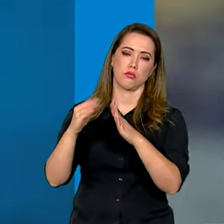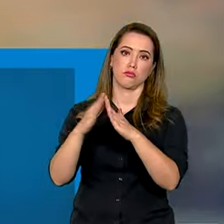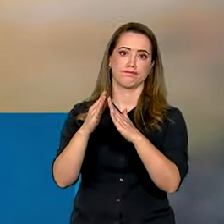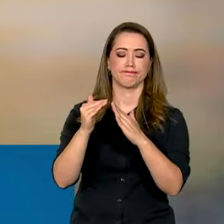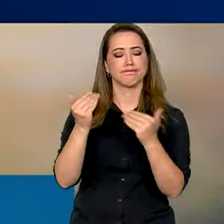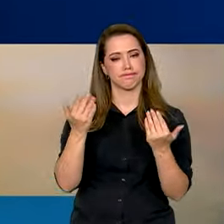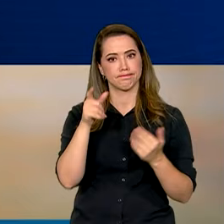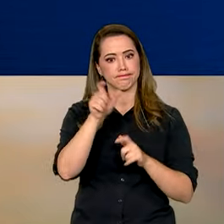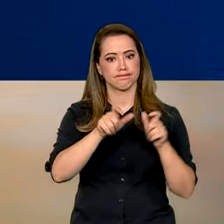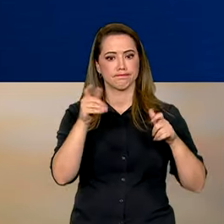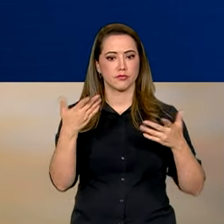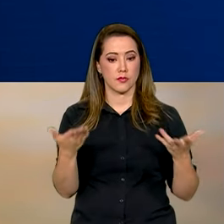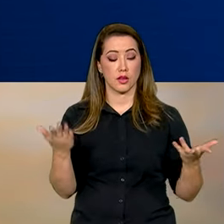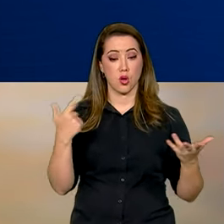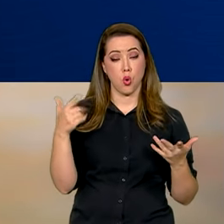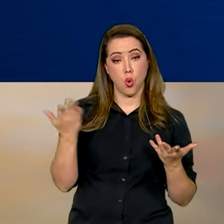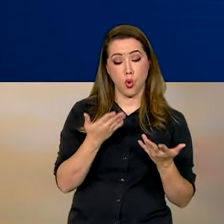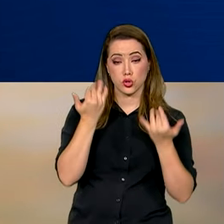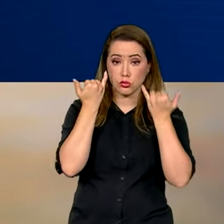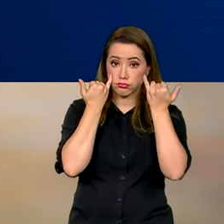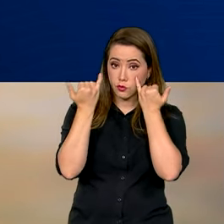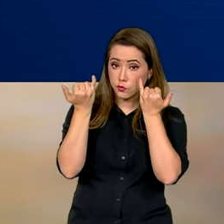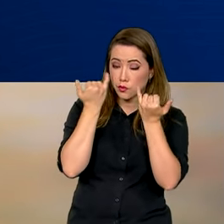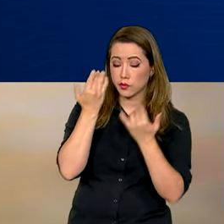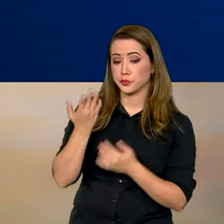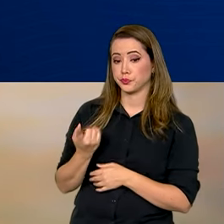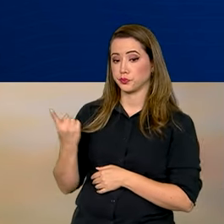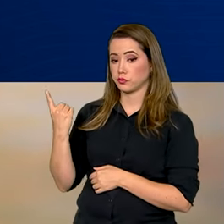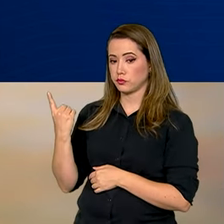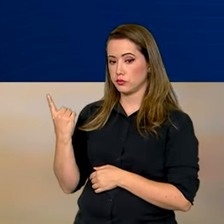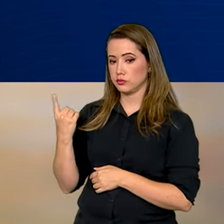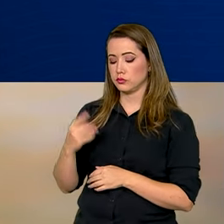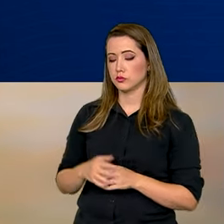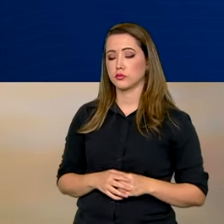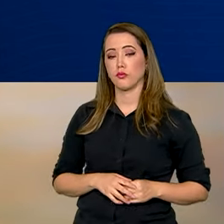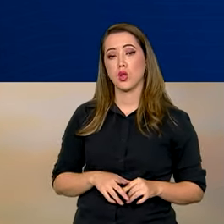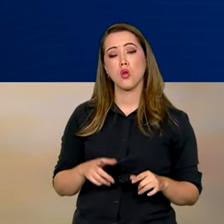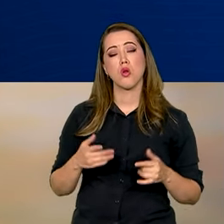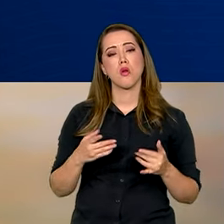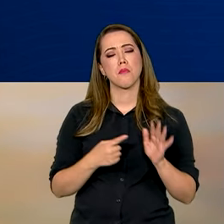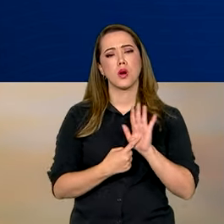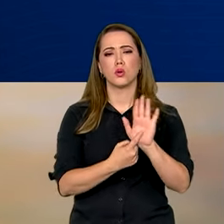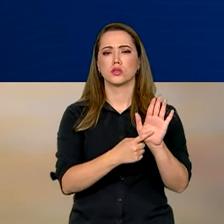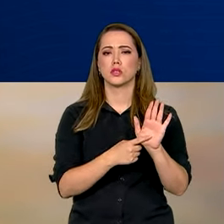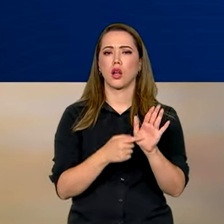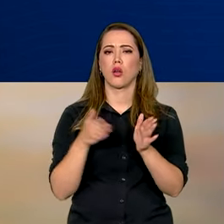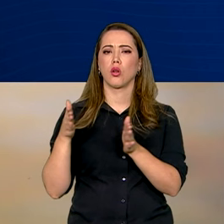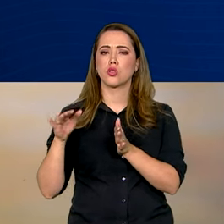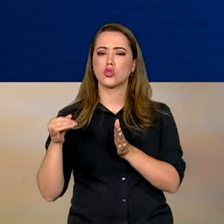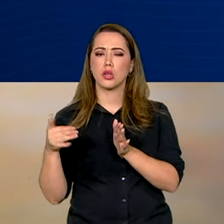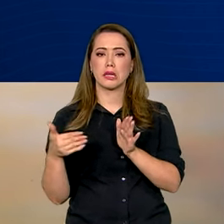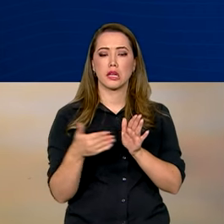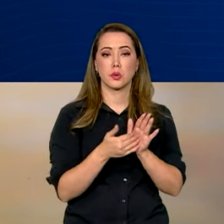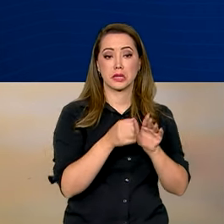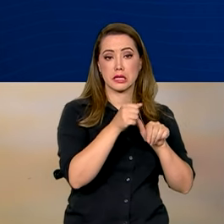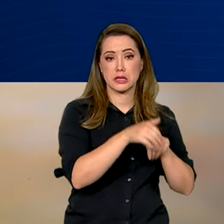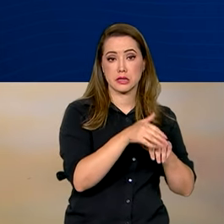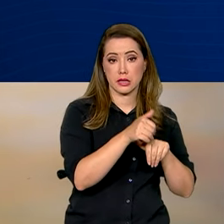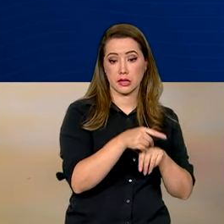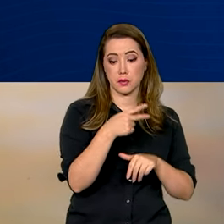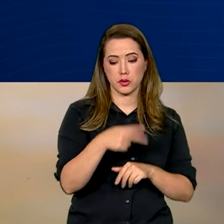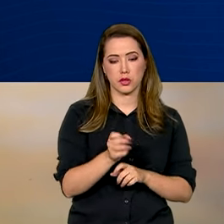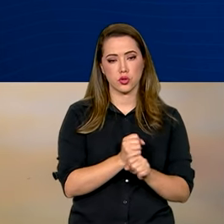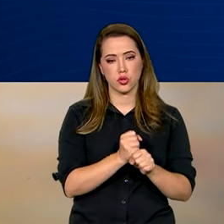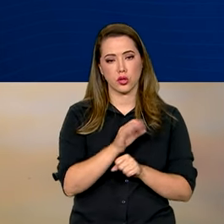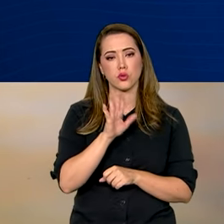Dados apresentados hoje pela Auditoria Fiscal do Trabalho mostram que de janeiro a setembro deste ano